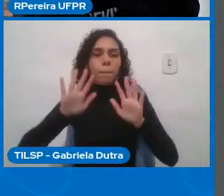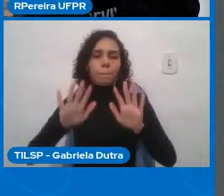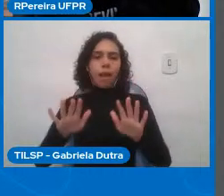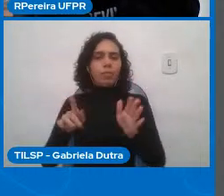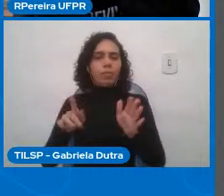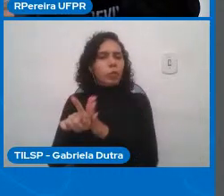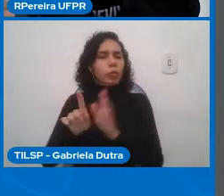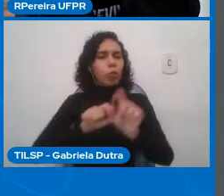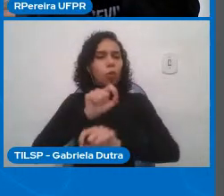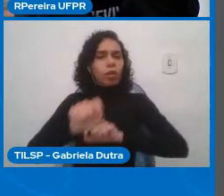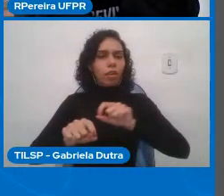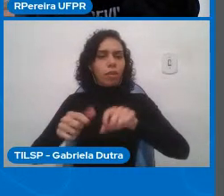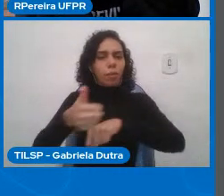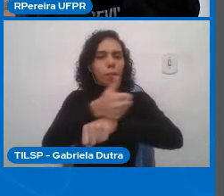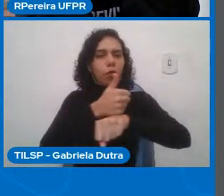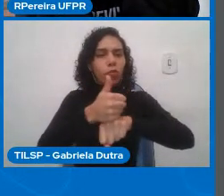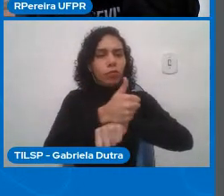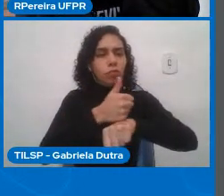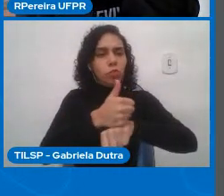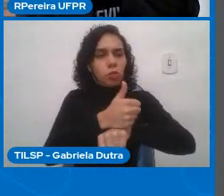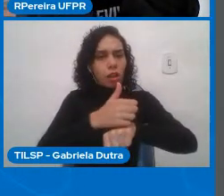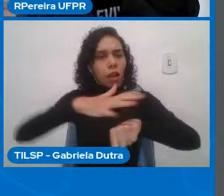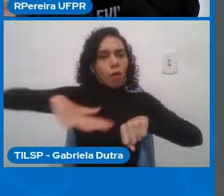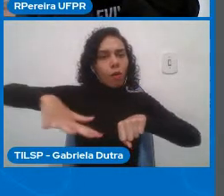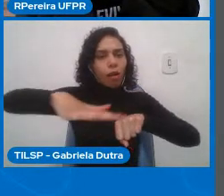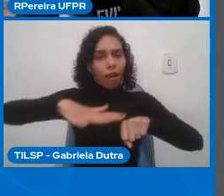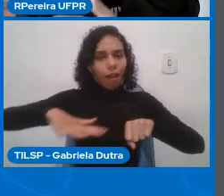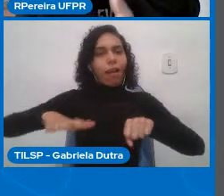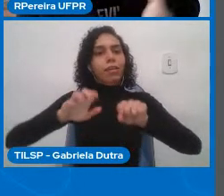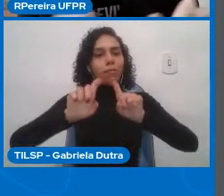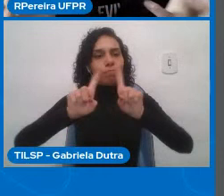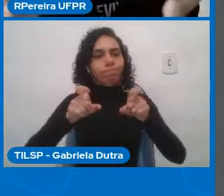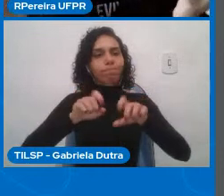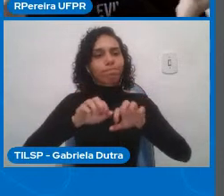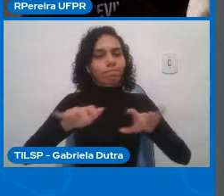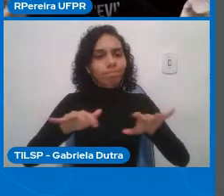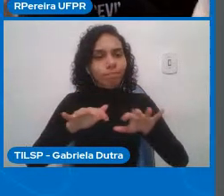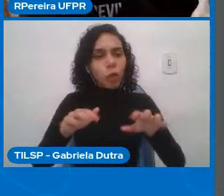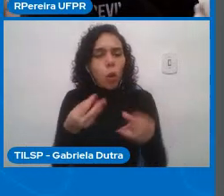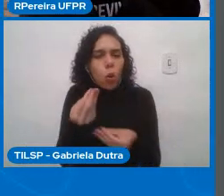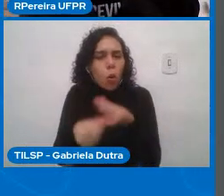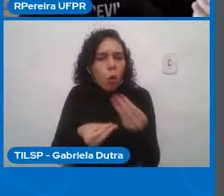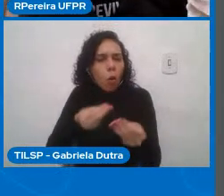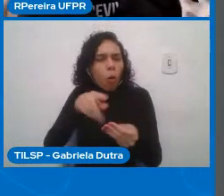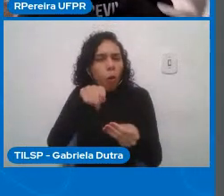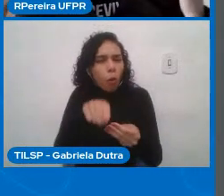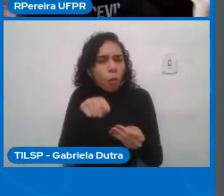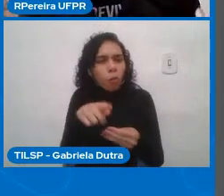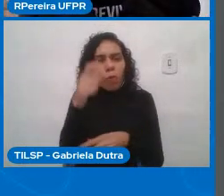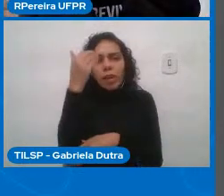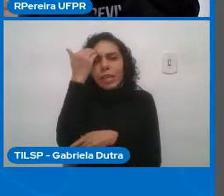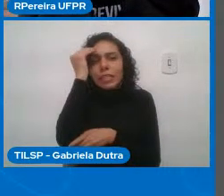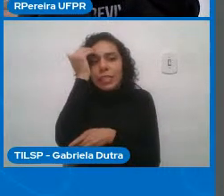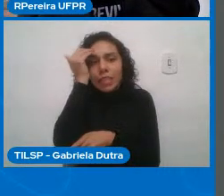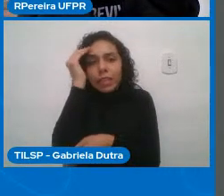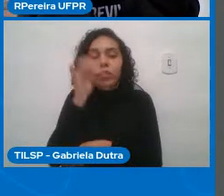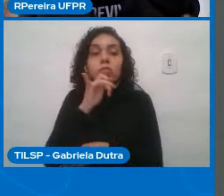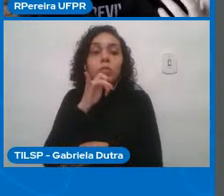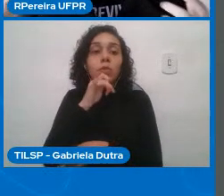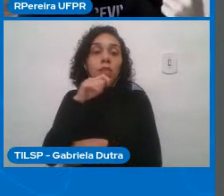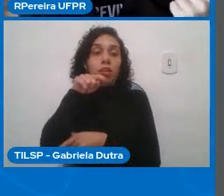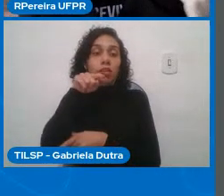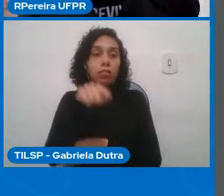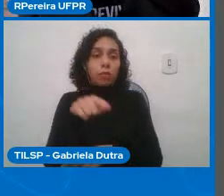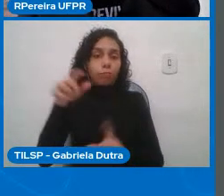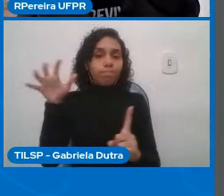afeta negativamente sabe como que a pessoa vai ter essa consciência